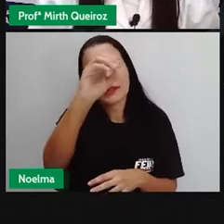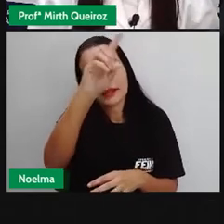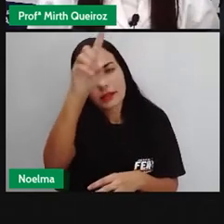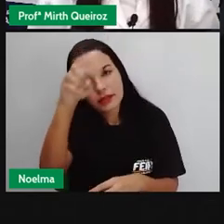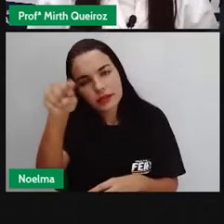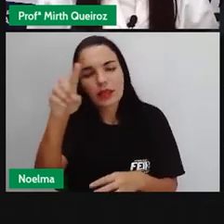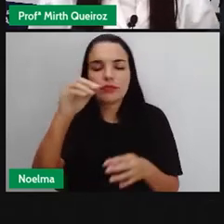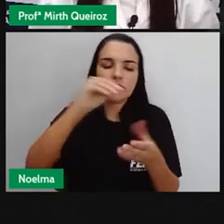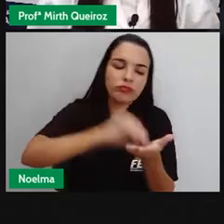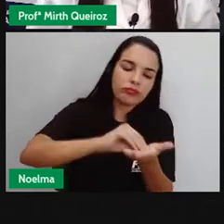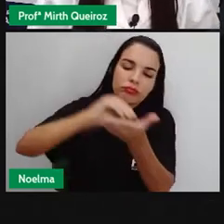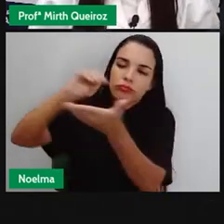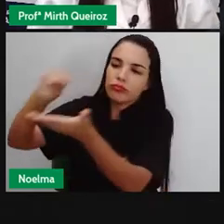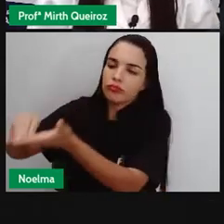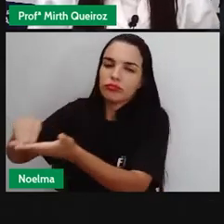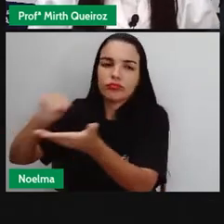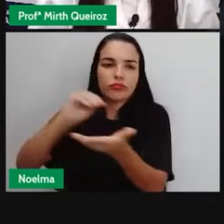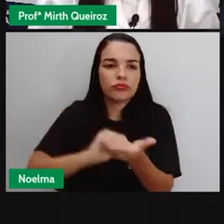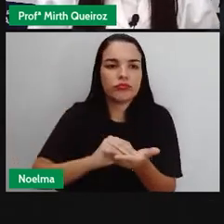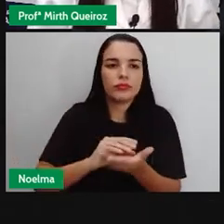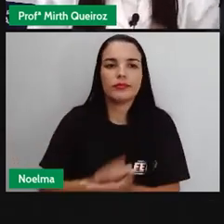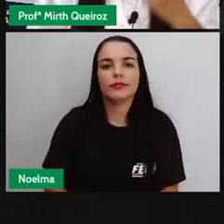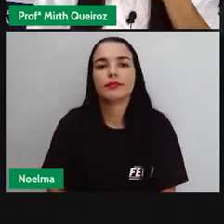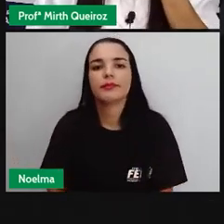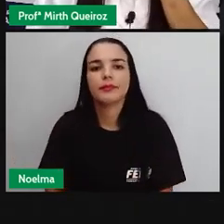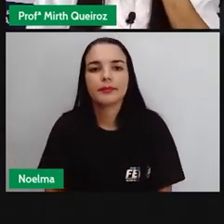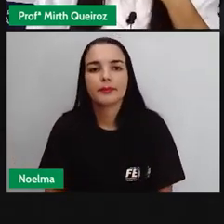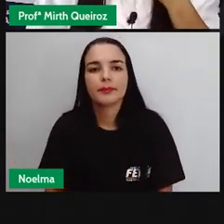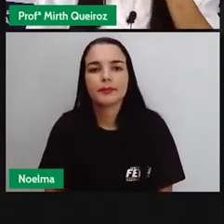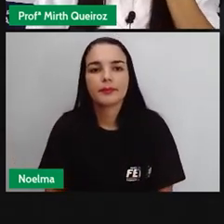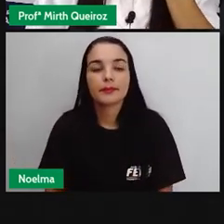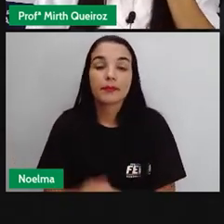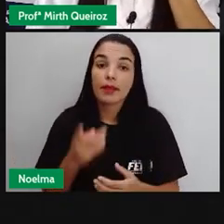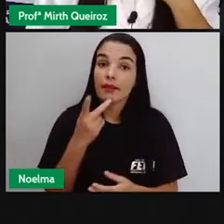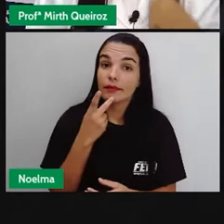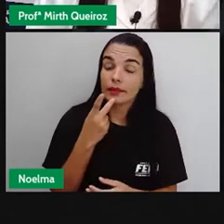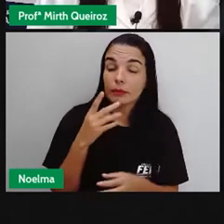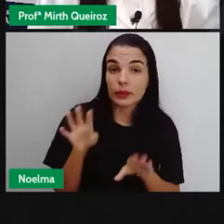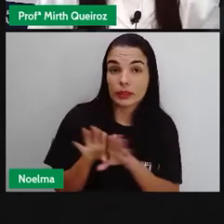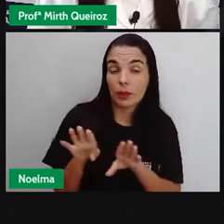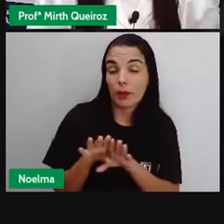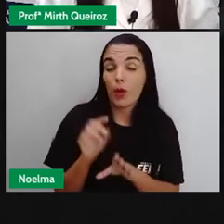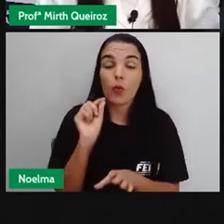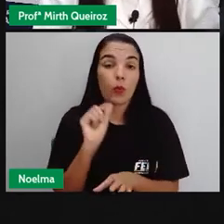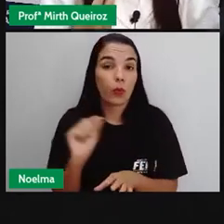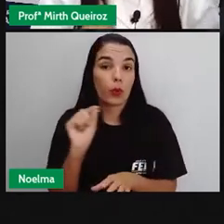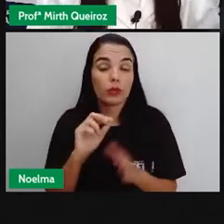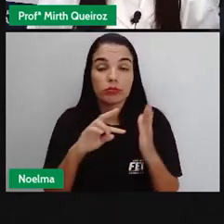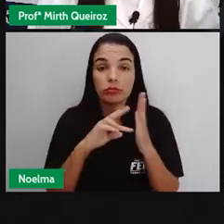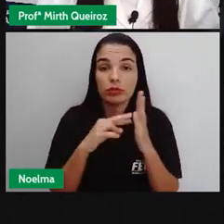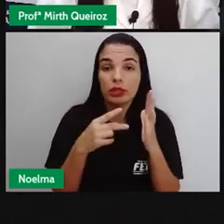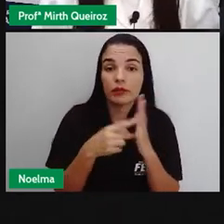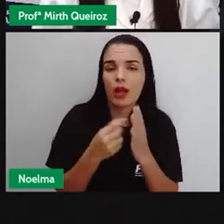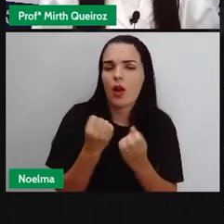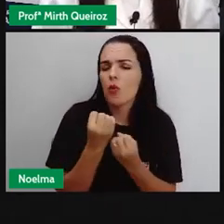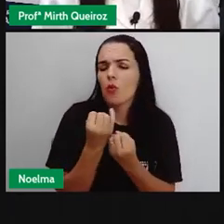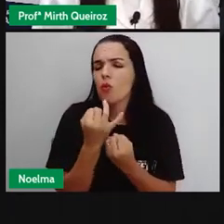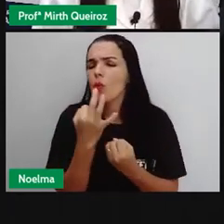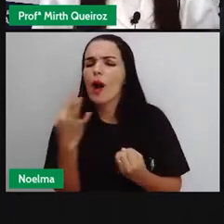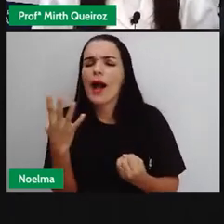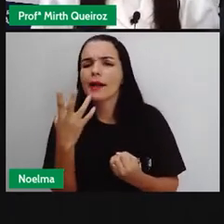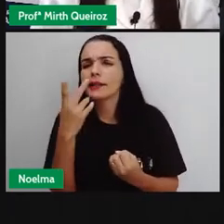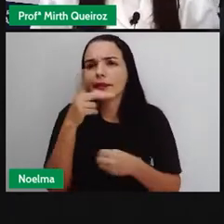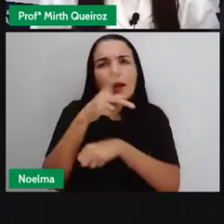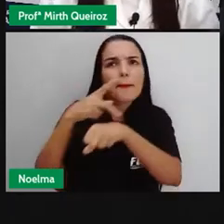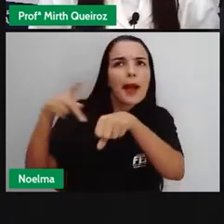pessoas de um país ou de uma região. Falamos também sobre quais foram os imigrantes que